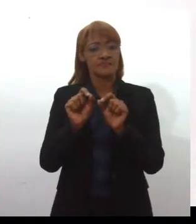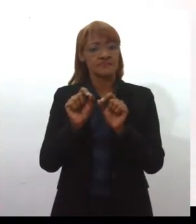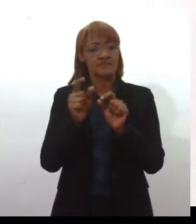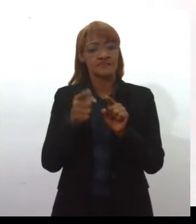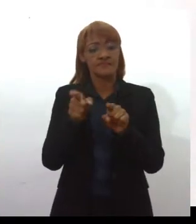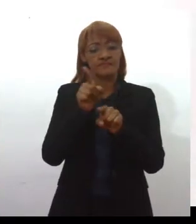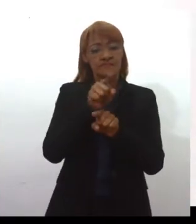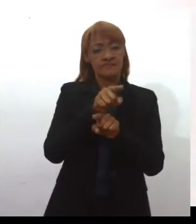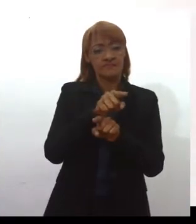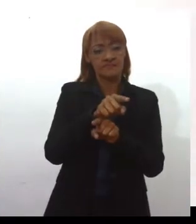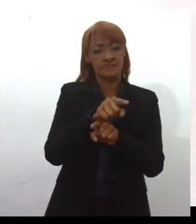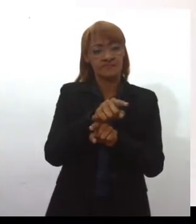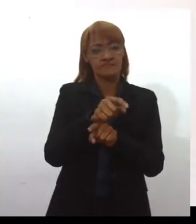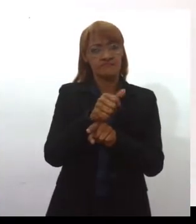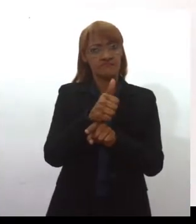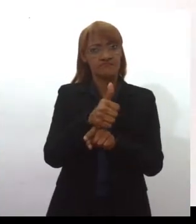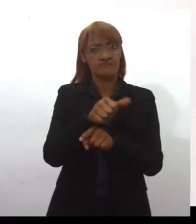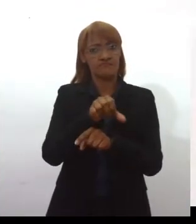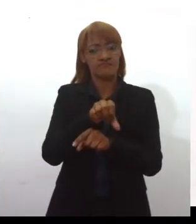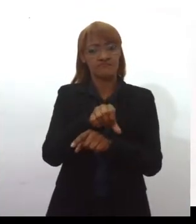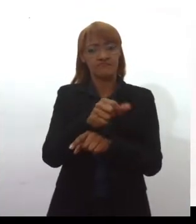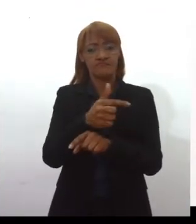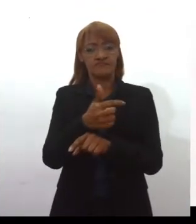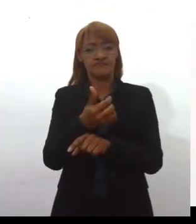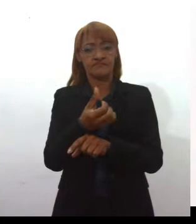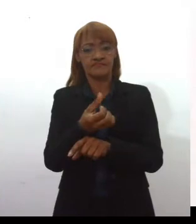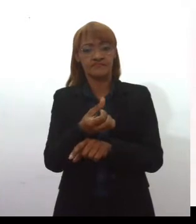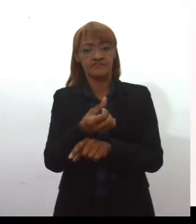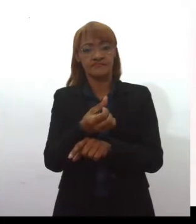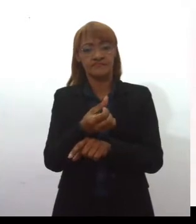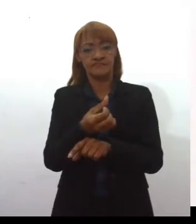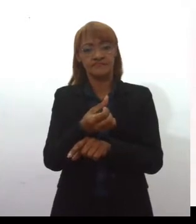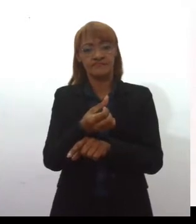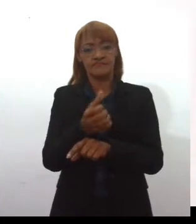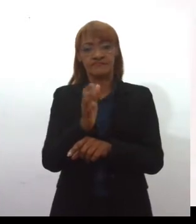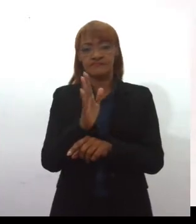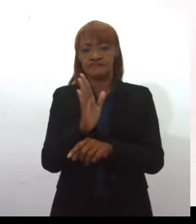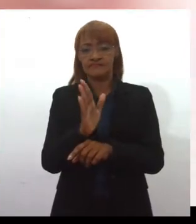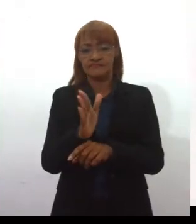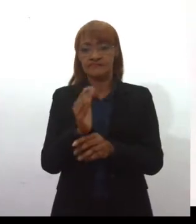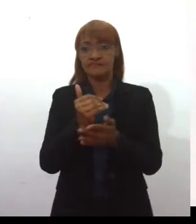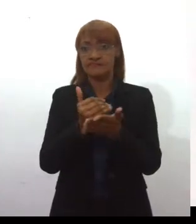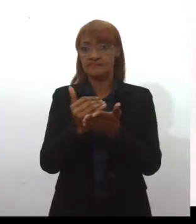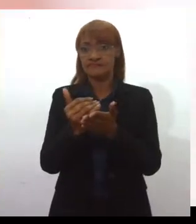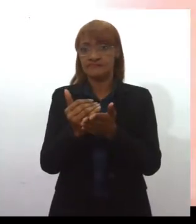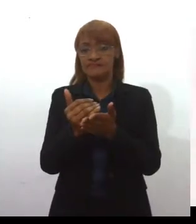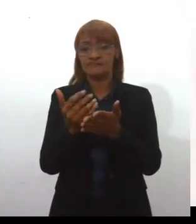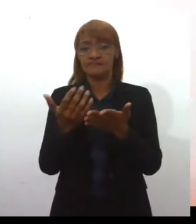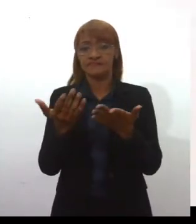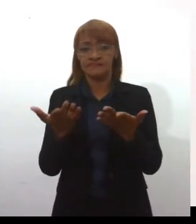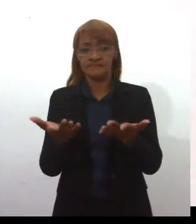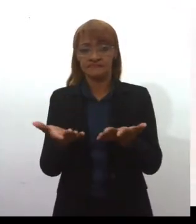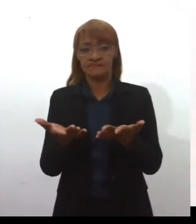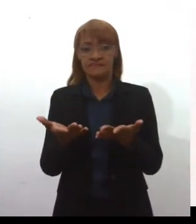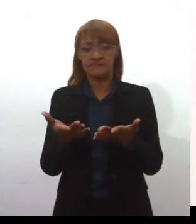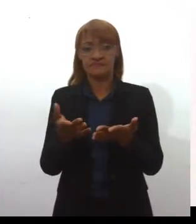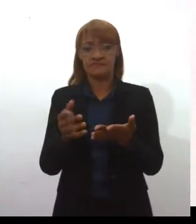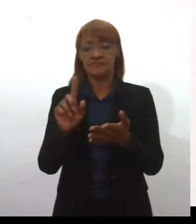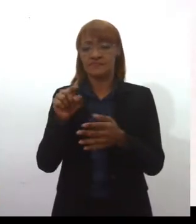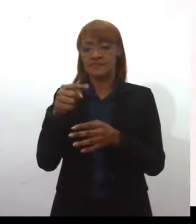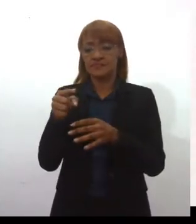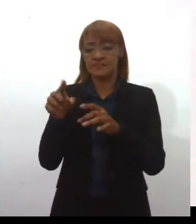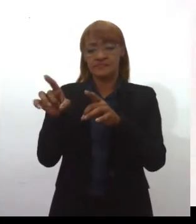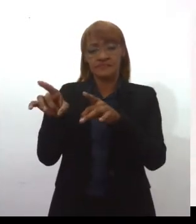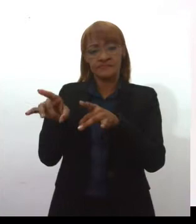a partir de 1926, não é? Ela escreve contos nessa primeira fase, estilo que ela abandona depois, jamais